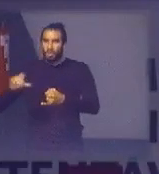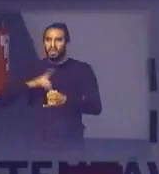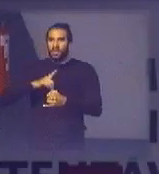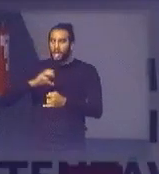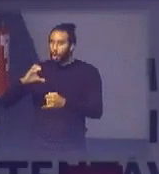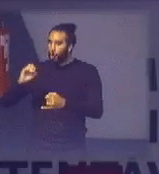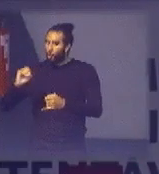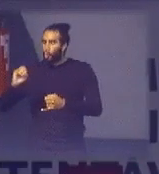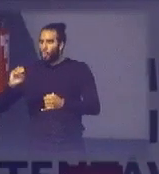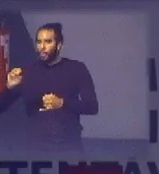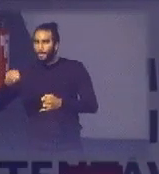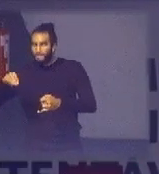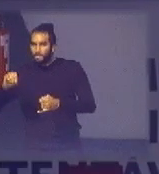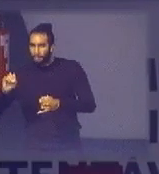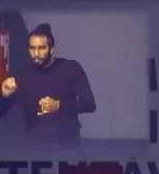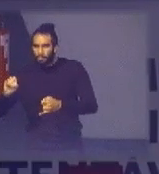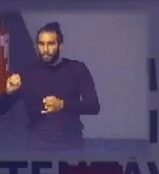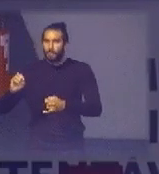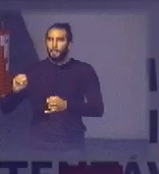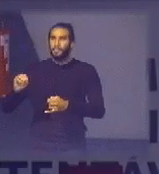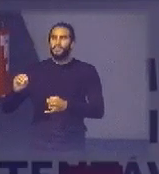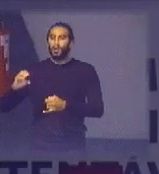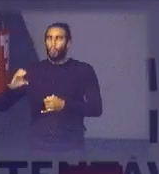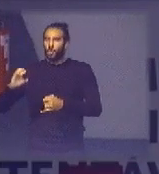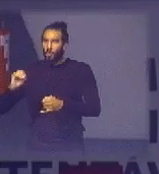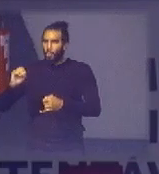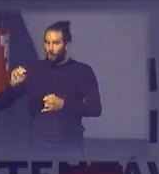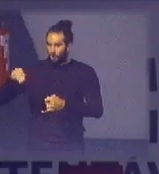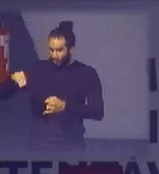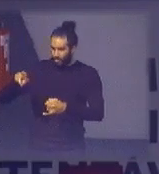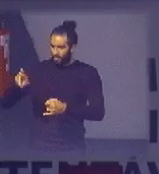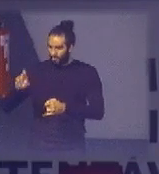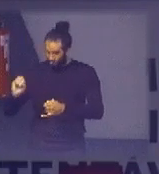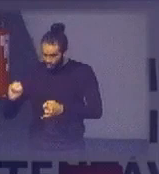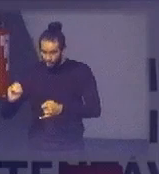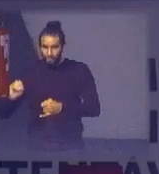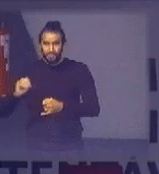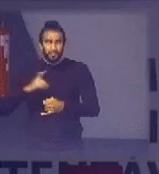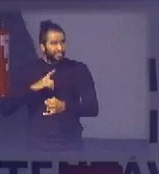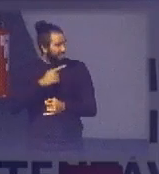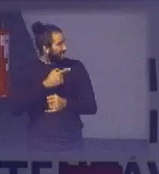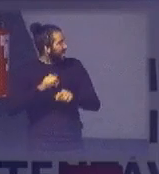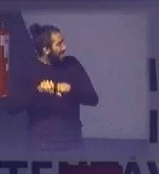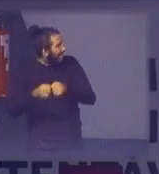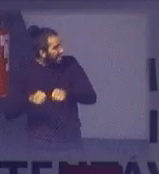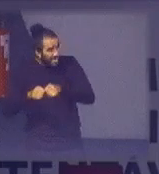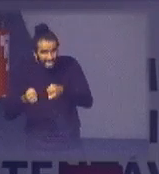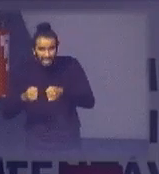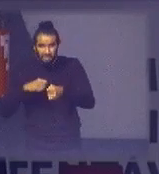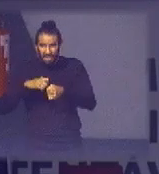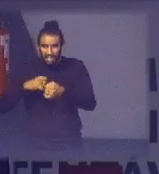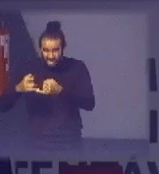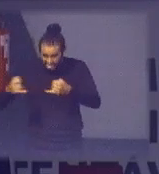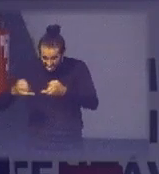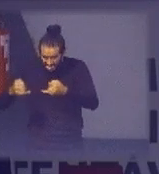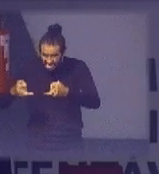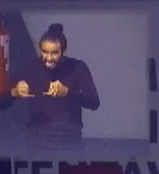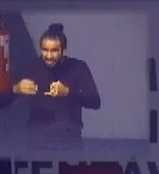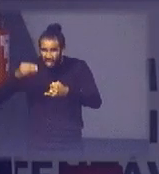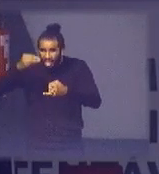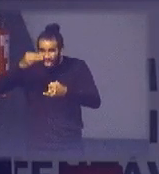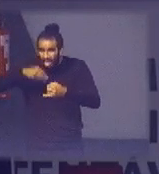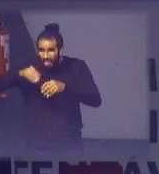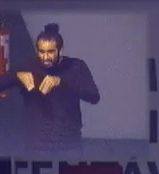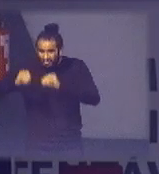chumbo encapsulado no vidro enfim mas está ali e essa porção que ele está quebrada que é a porção mais frágil dele é onde tem